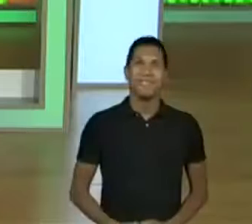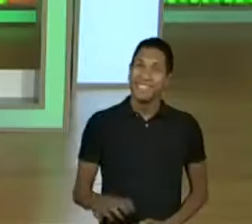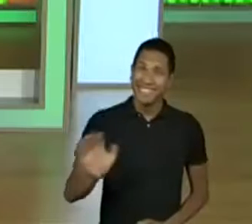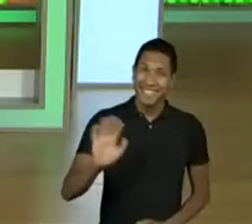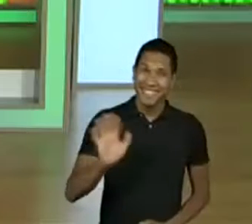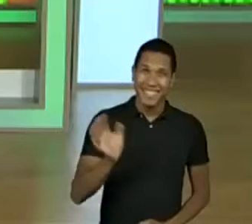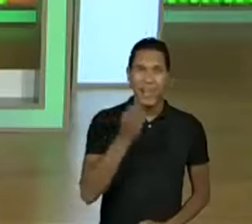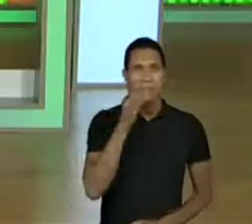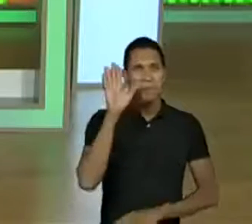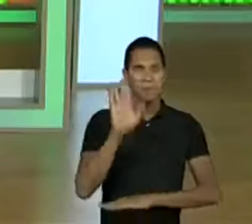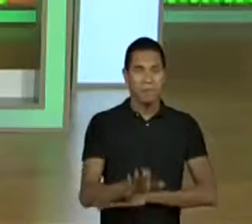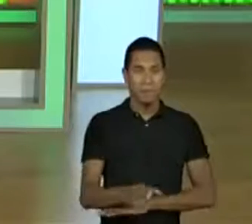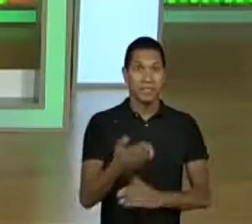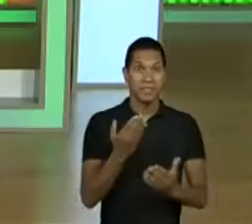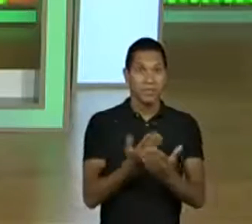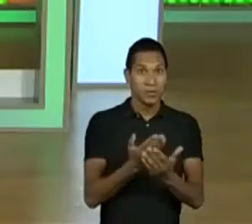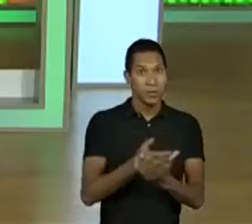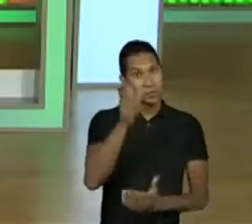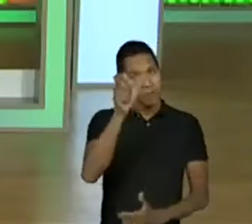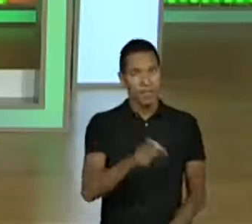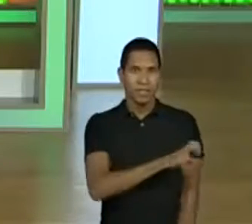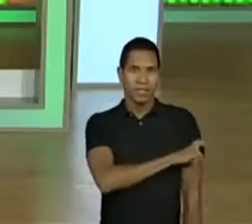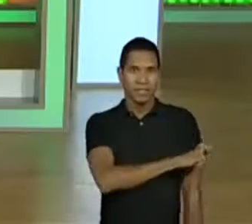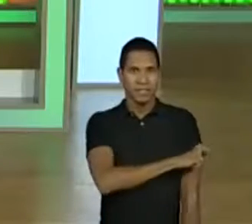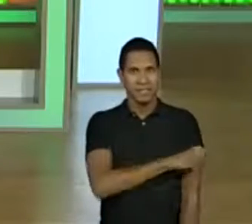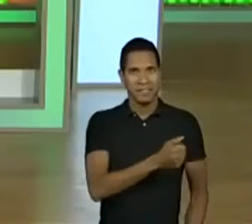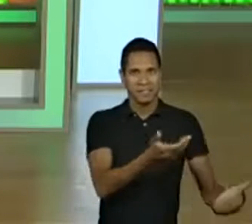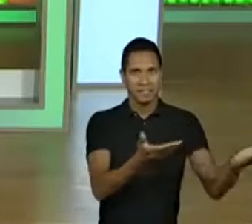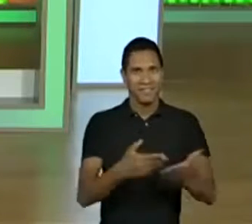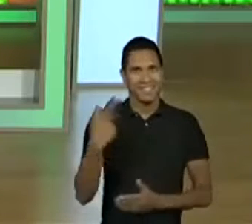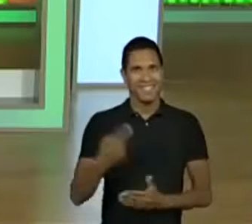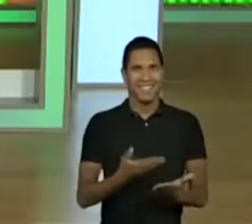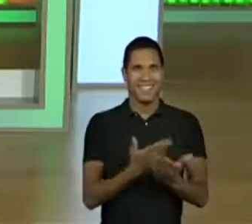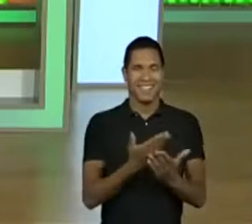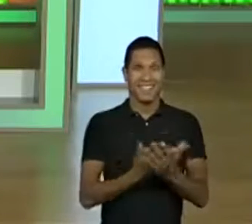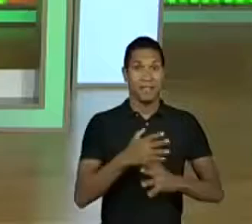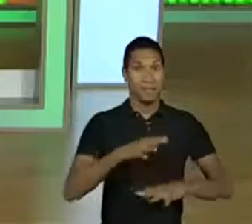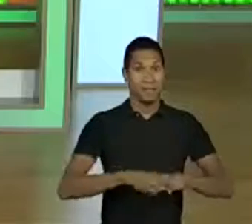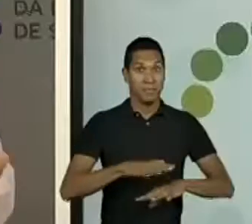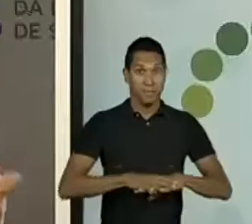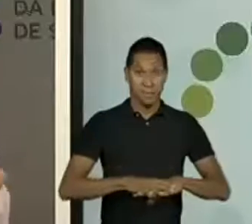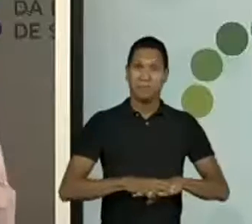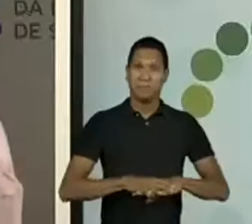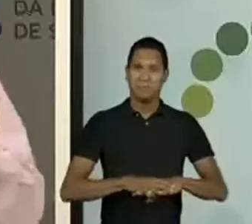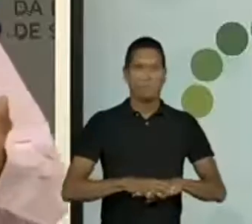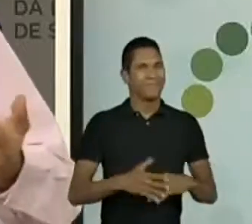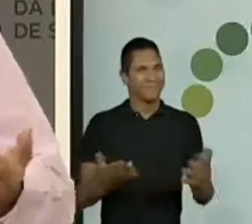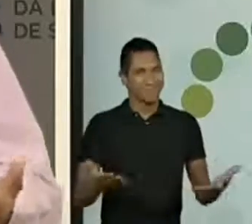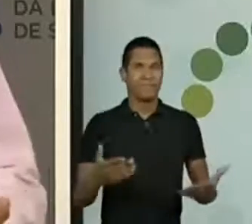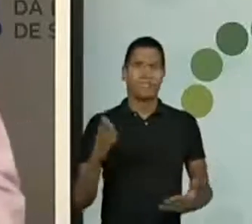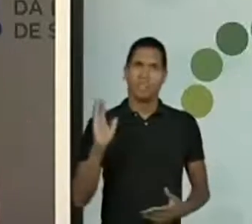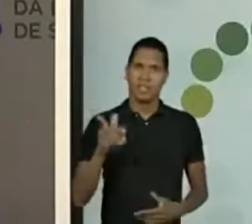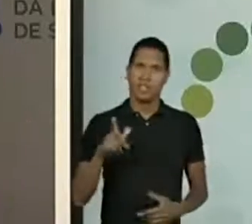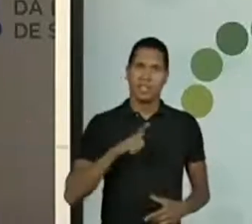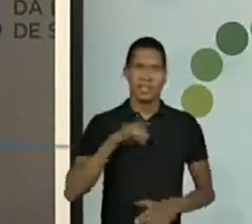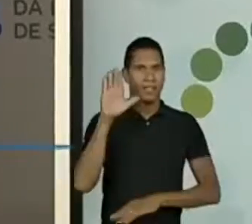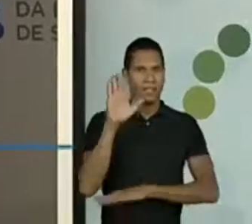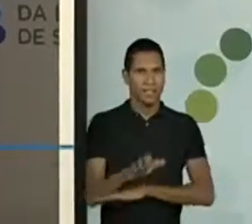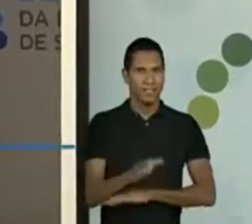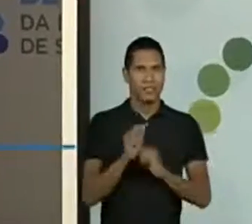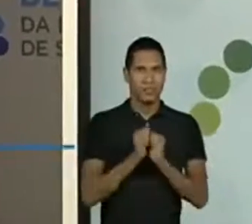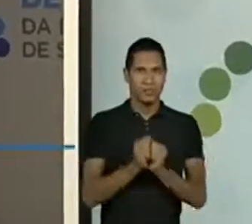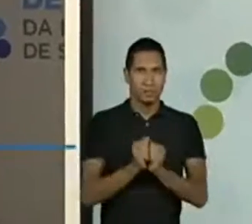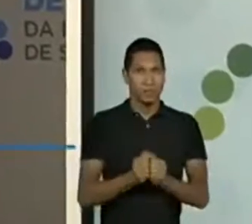Olá, boa tarde estudante do quinto ano, bem-vindos a essa aula de matemática. Estamos juntos aí no decorrer dessa tarde